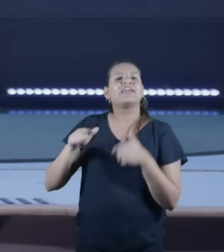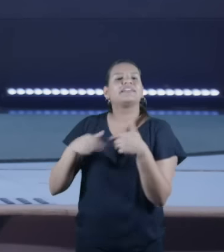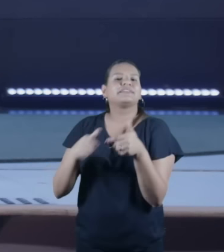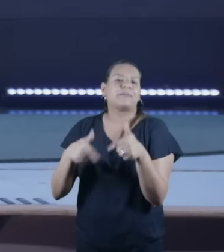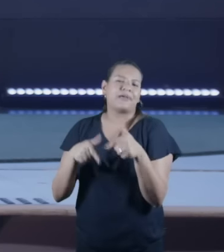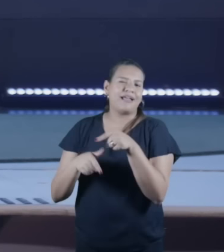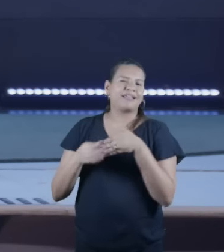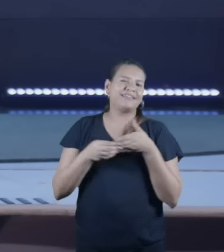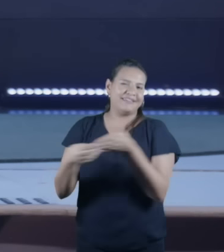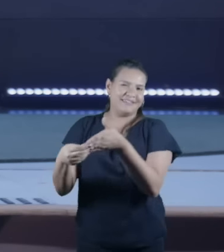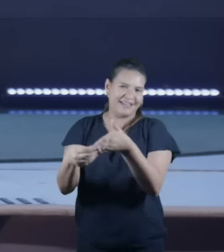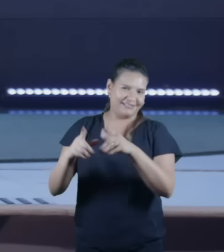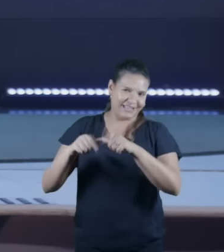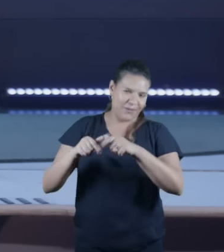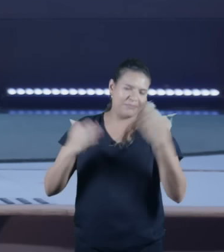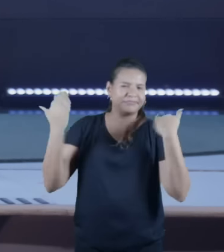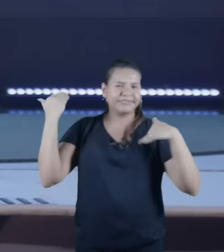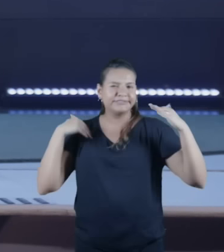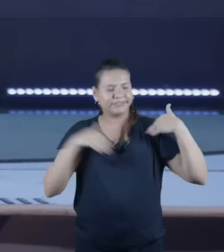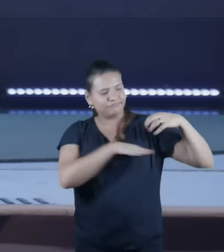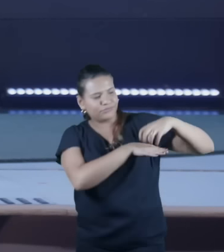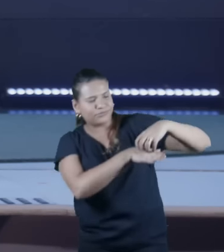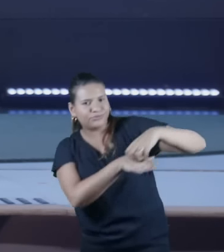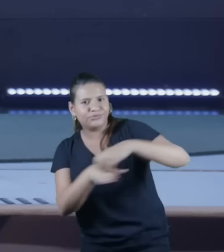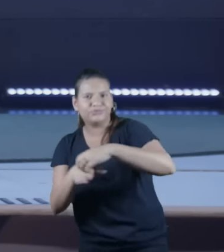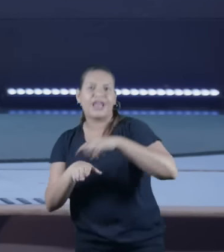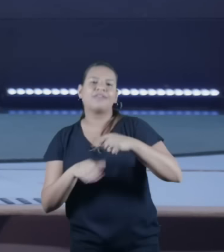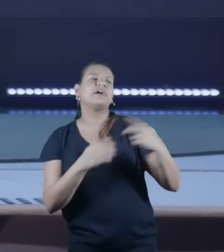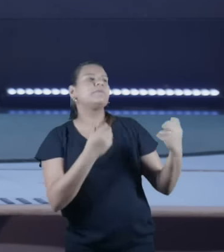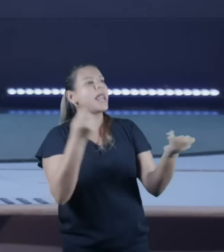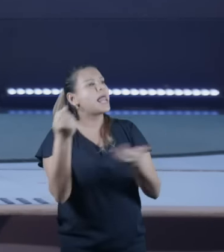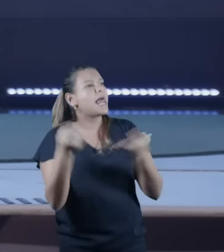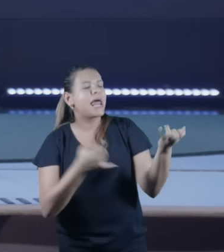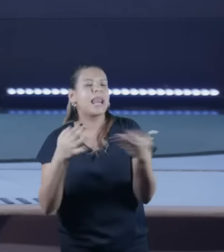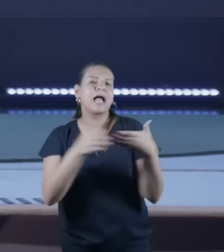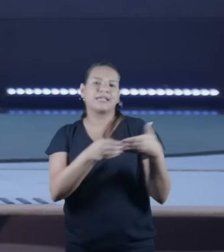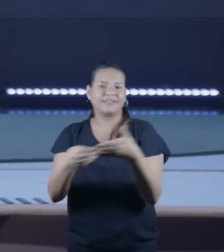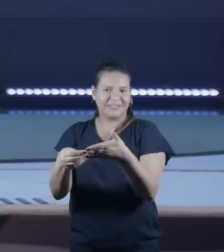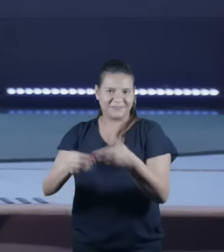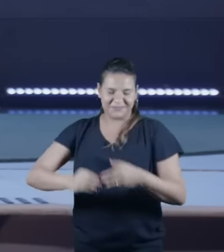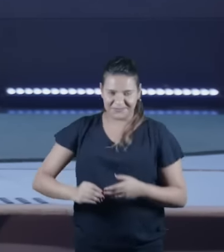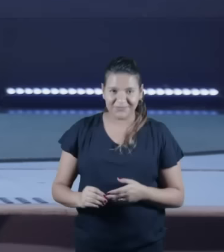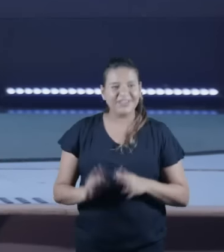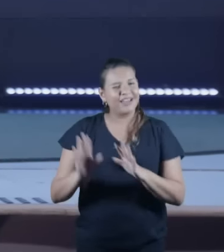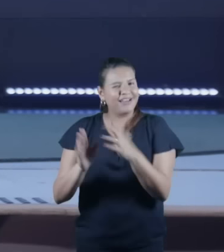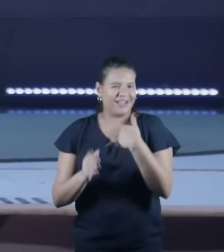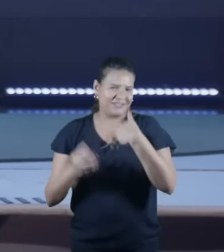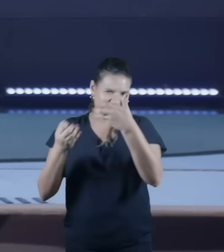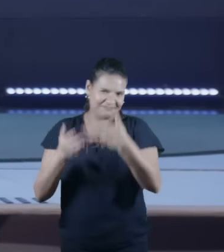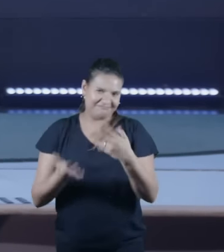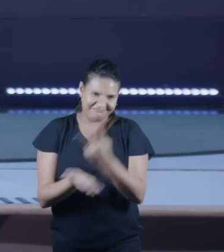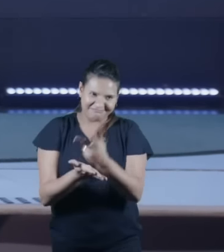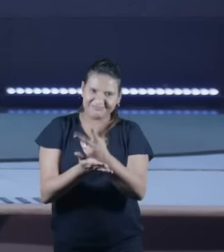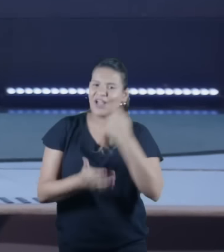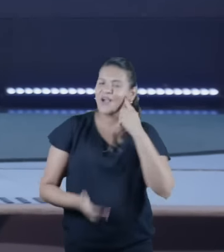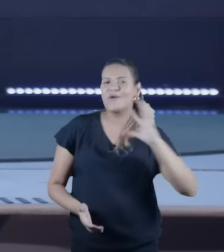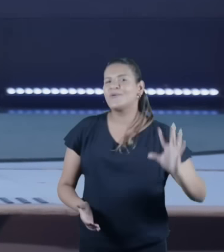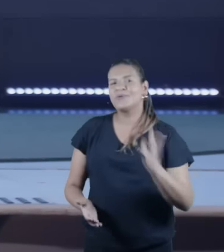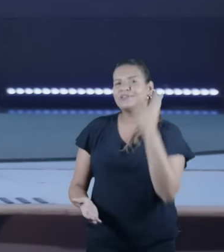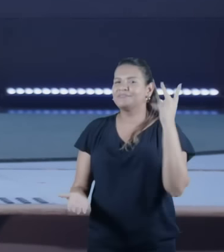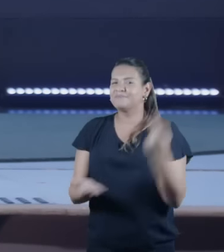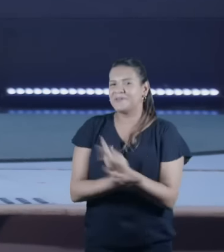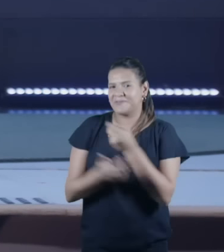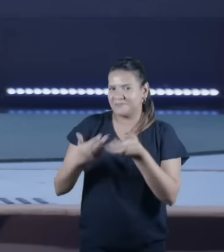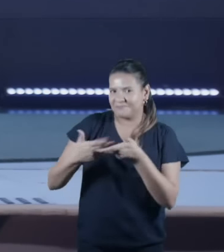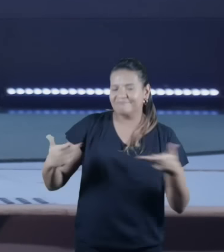brinco. Quando Deus faz alguma coisa que fecha uma porta, que parece que alguma coisa vai acontecer de errado, sempre tem